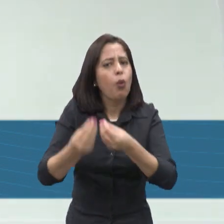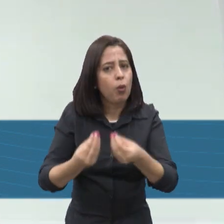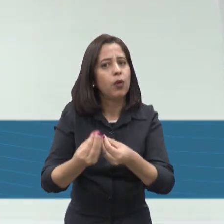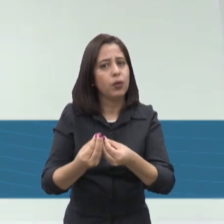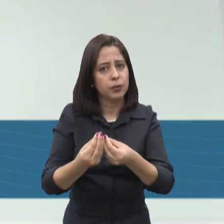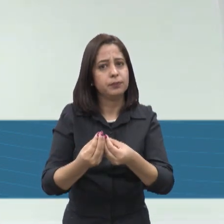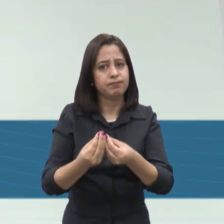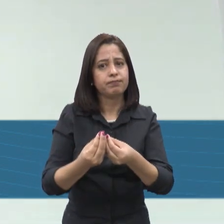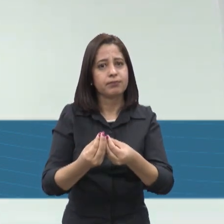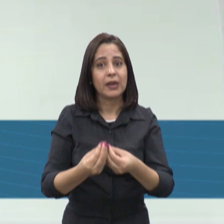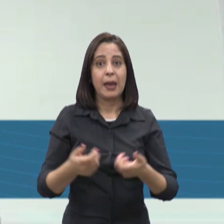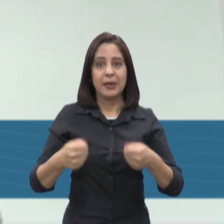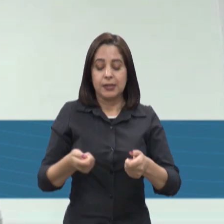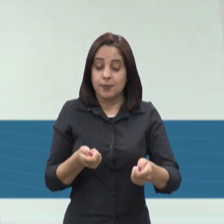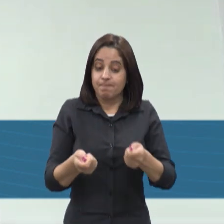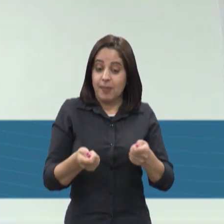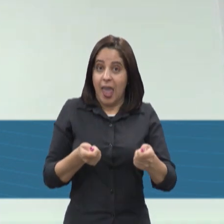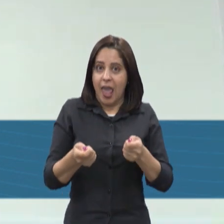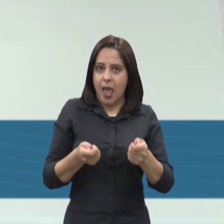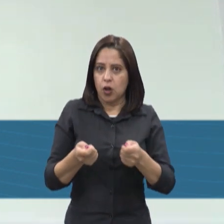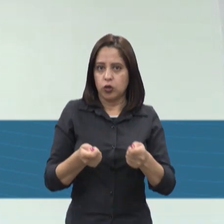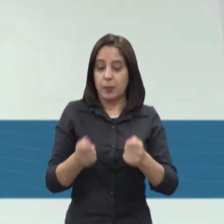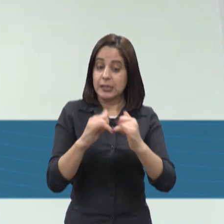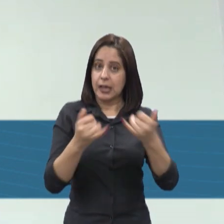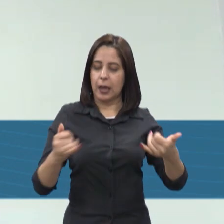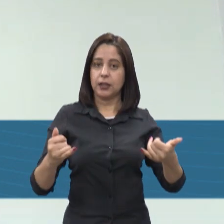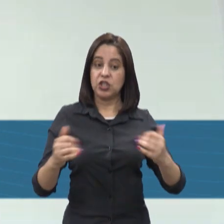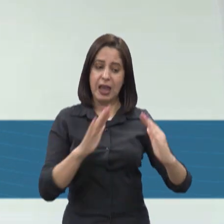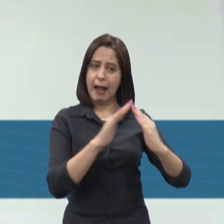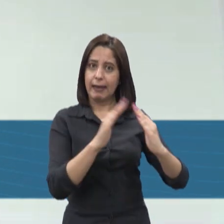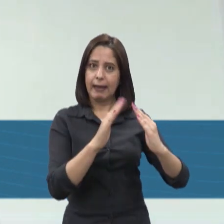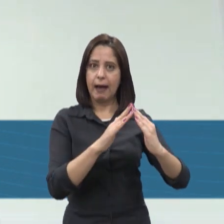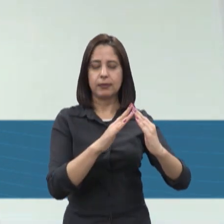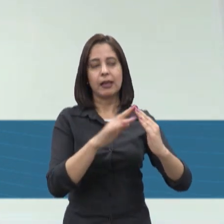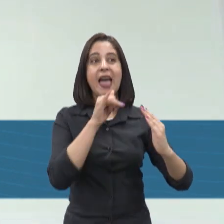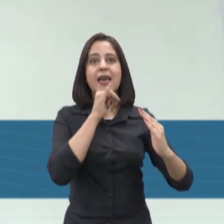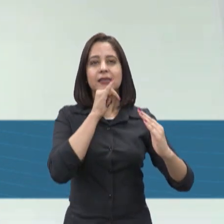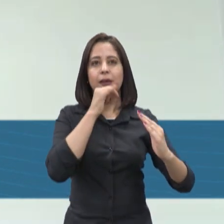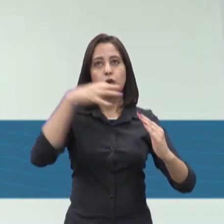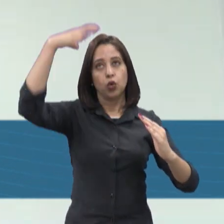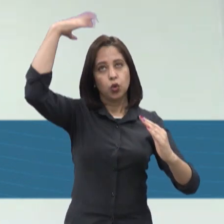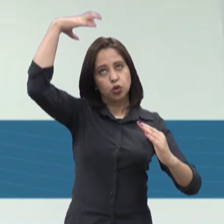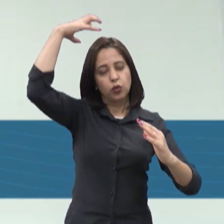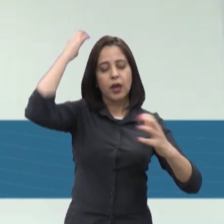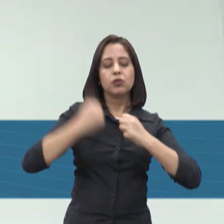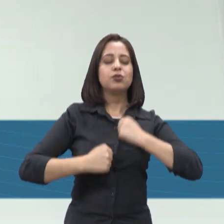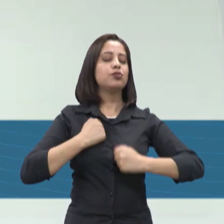tentar poupar o máximo possível da sua energia em casa. Então, às vezes, o chuveiro, por exemplo,